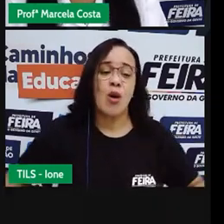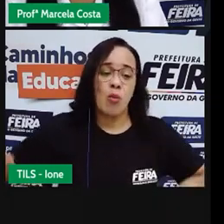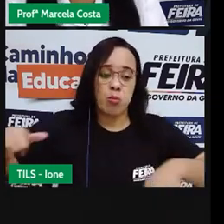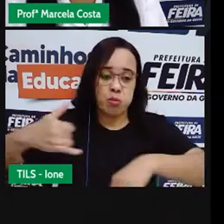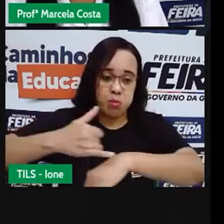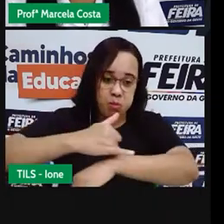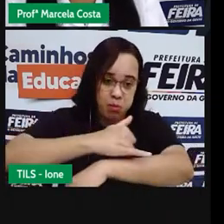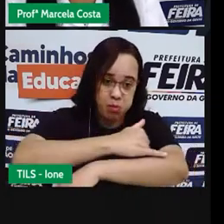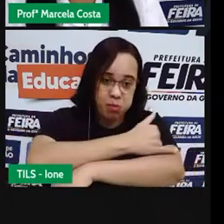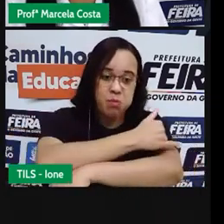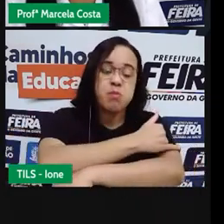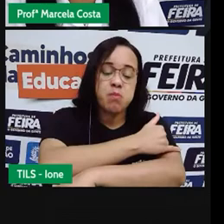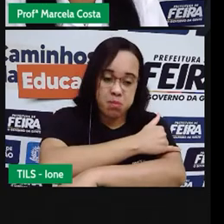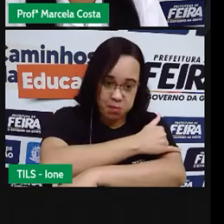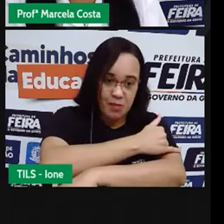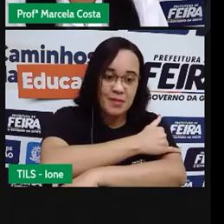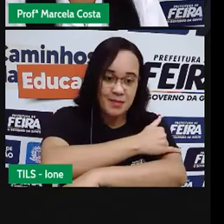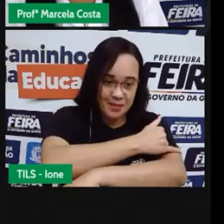Gordinho